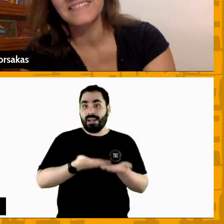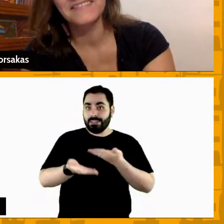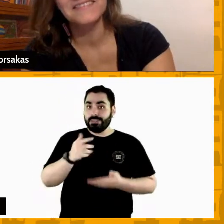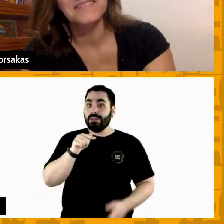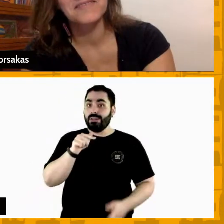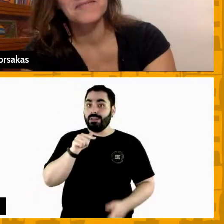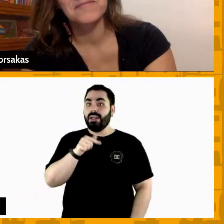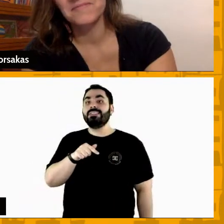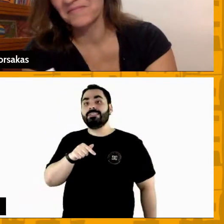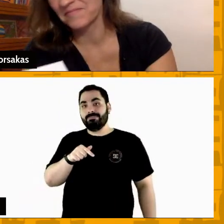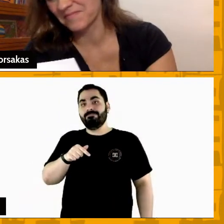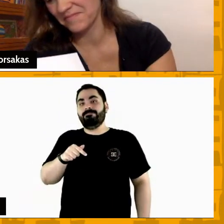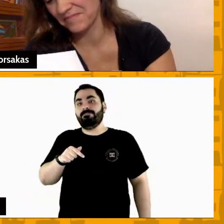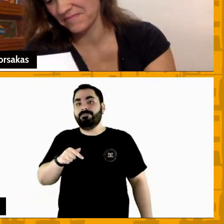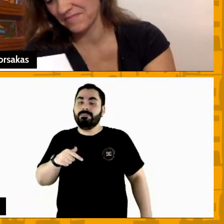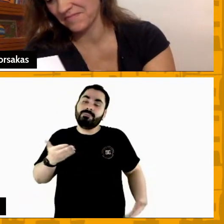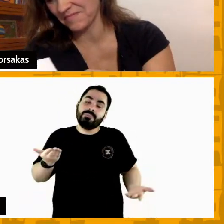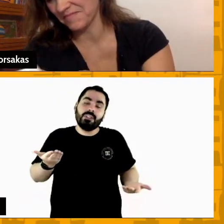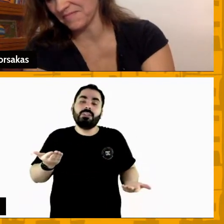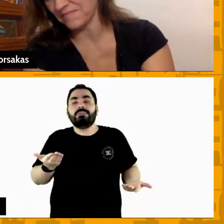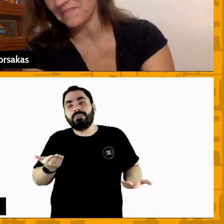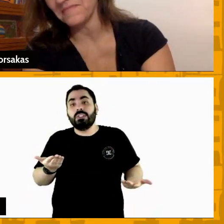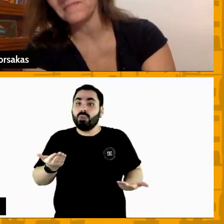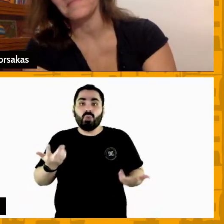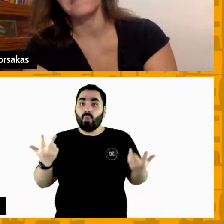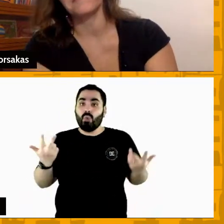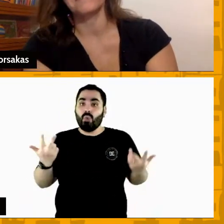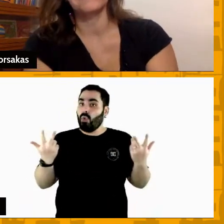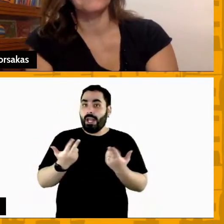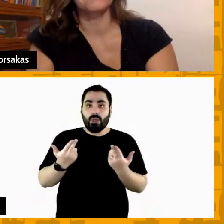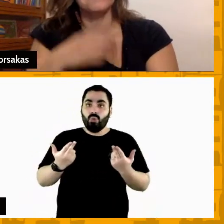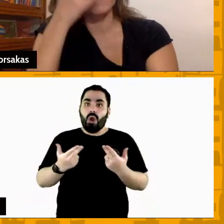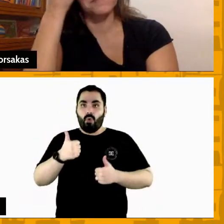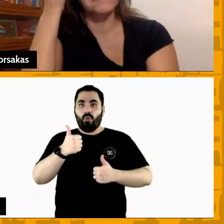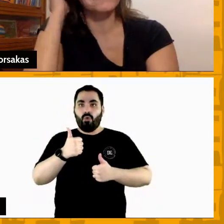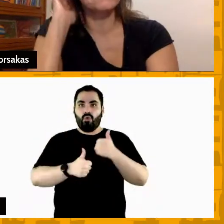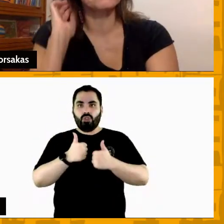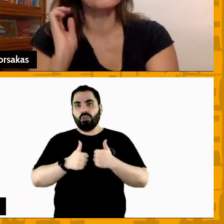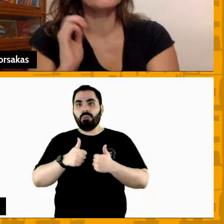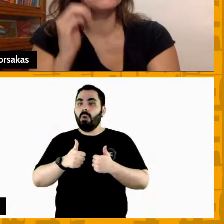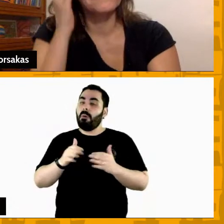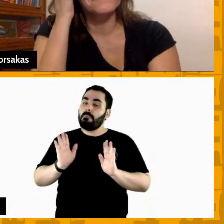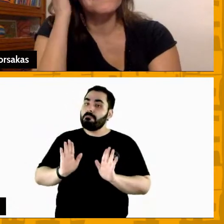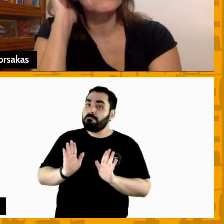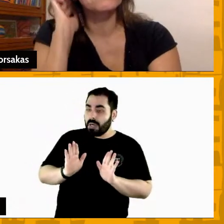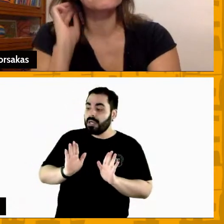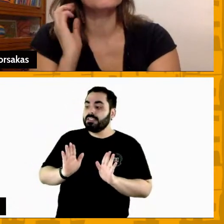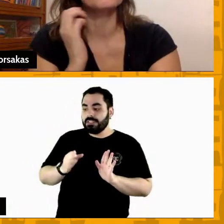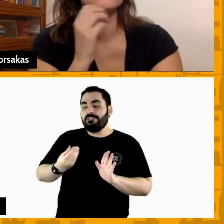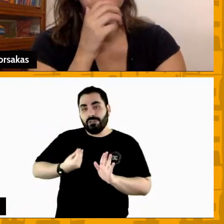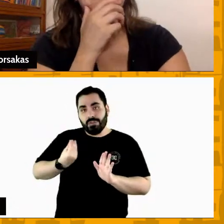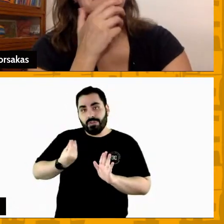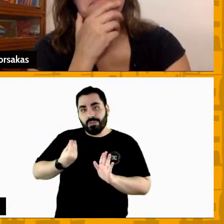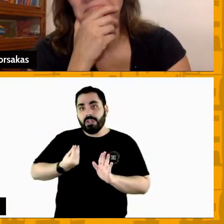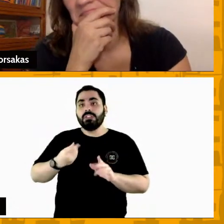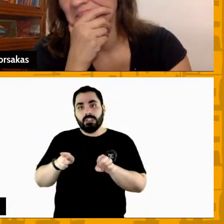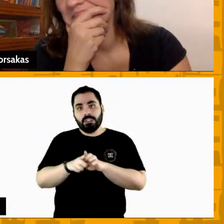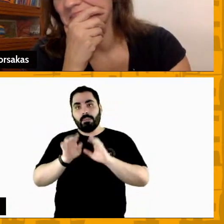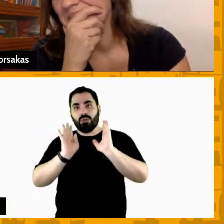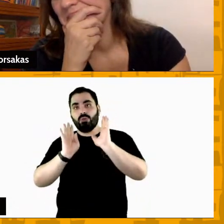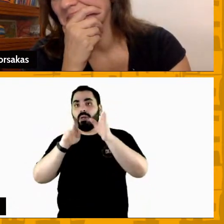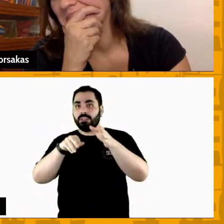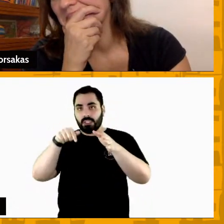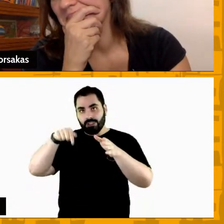ainda não se compara perto do futebol mas eu acho que isso aqui a gente vivencia e é muito prazeroso aqui essa